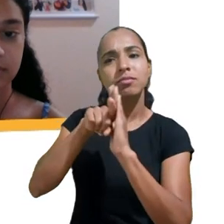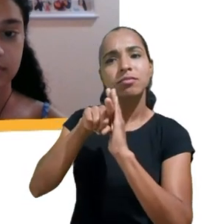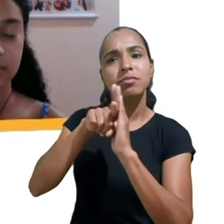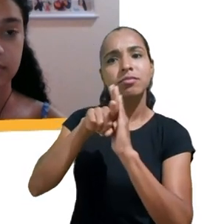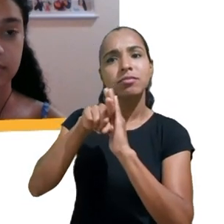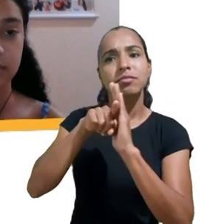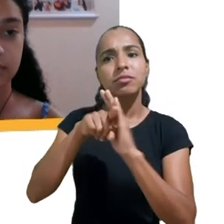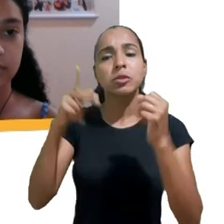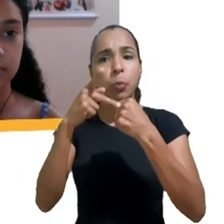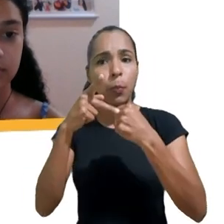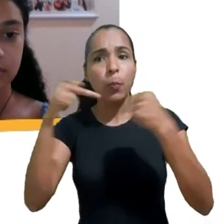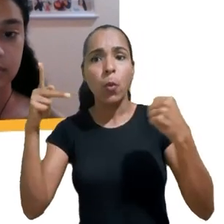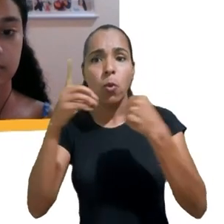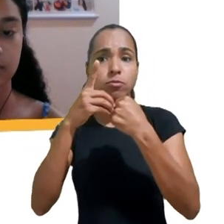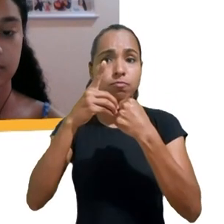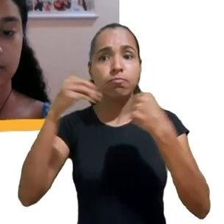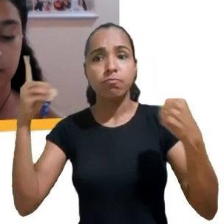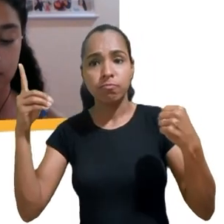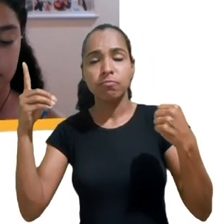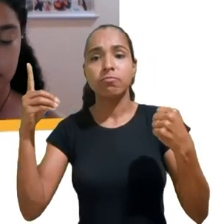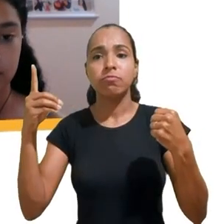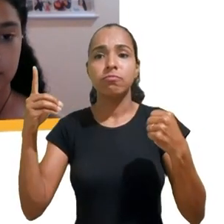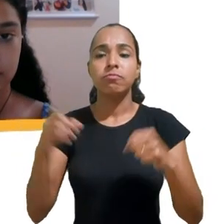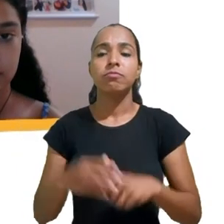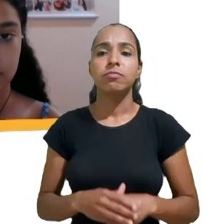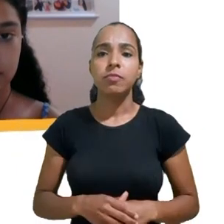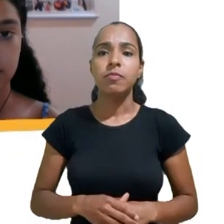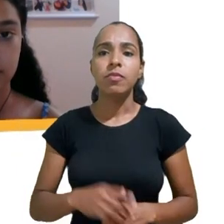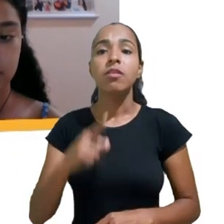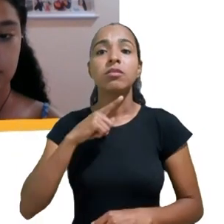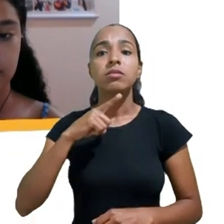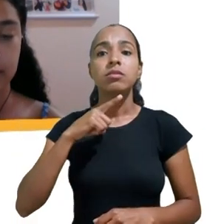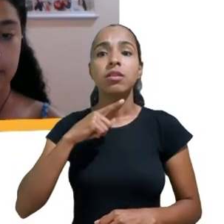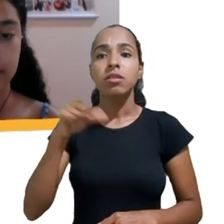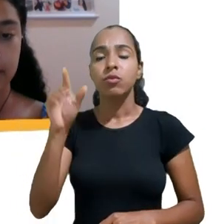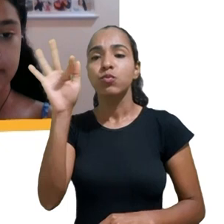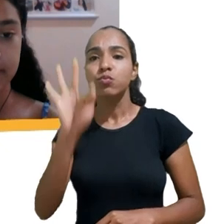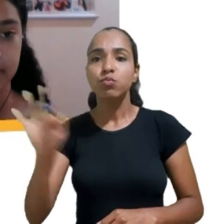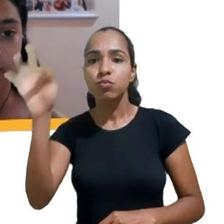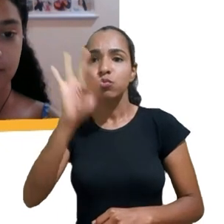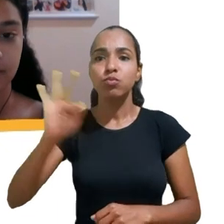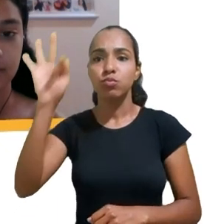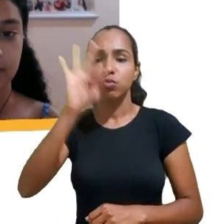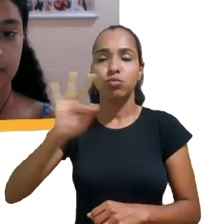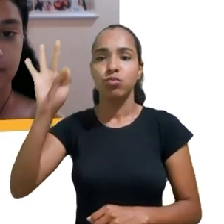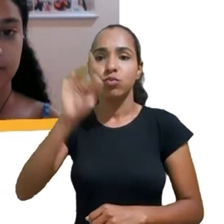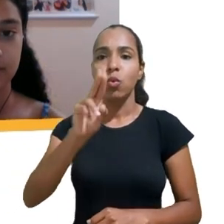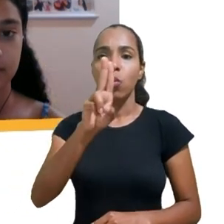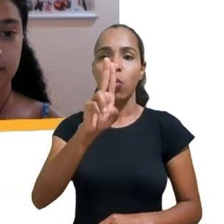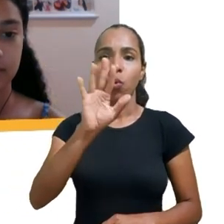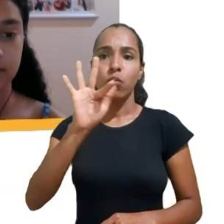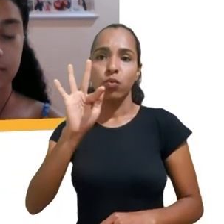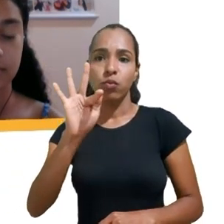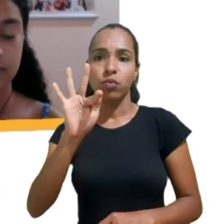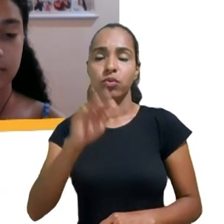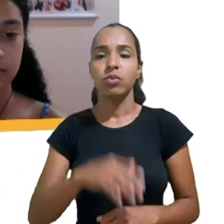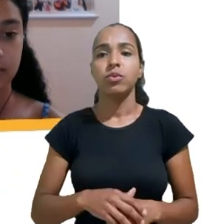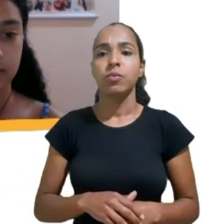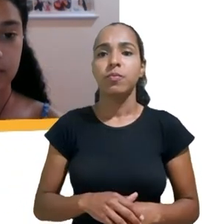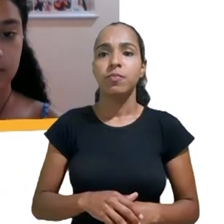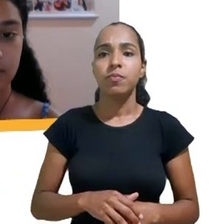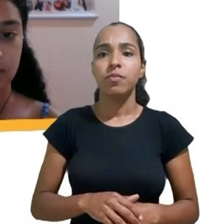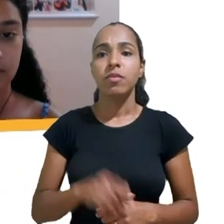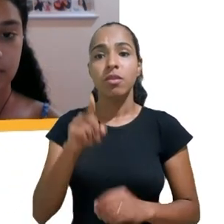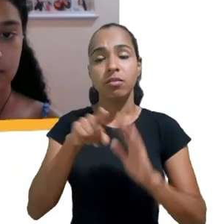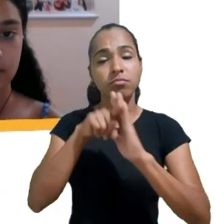pós-graduação em mídia e cotidiano da Universidade Federal Fluminense, a UF, onde ela investiga os impactos da visibilidade